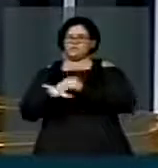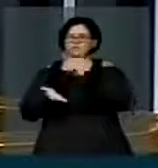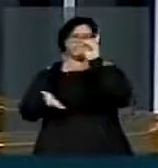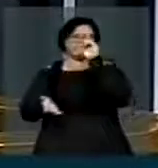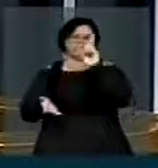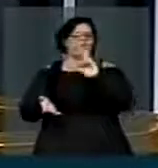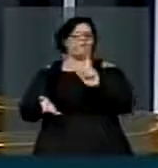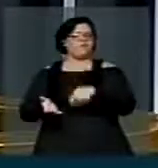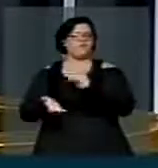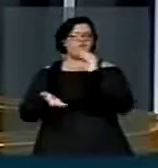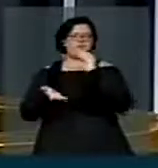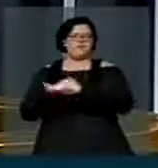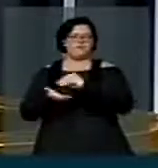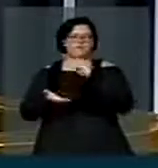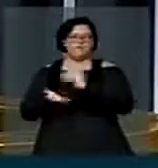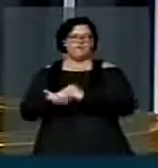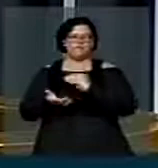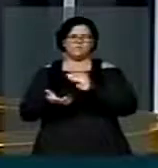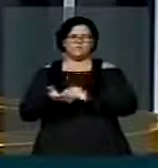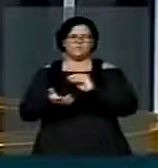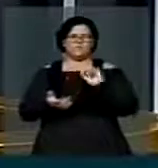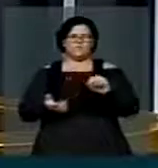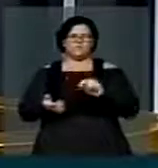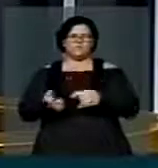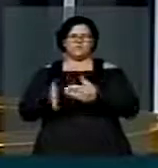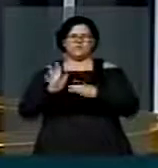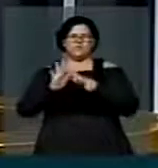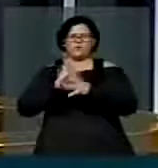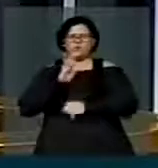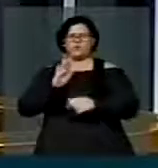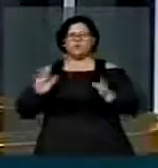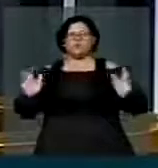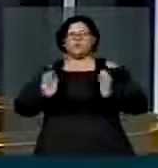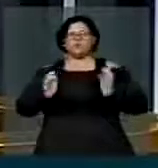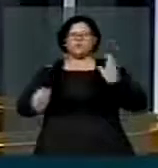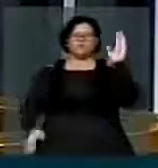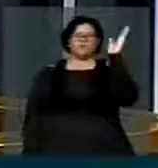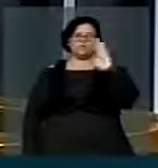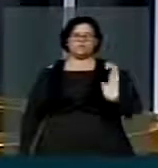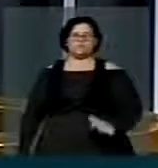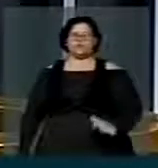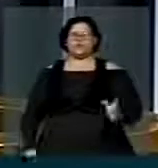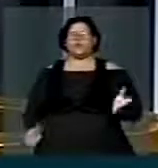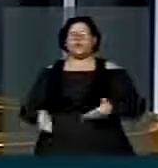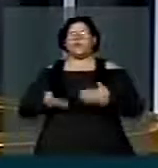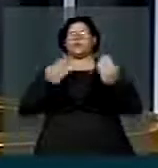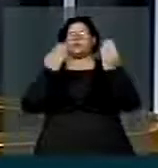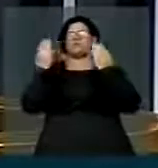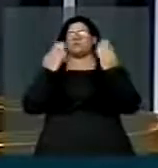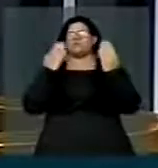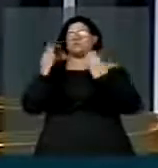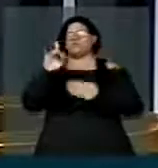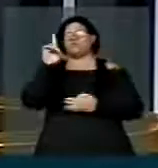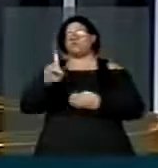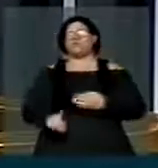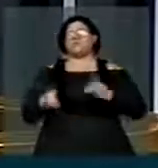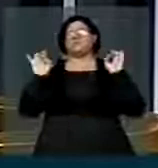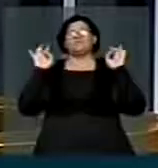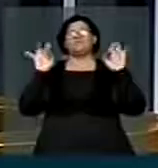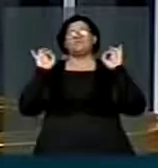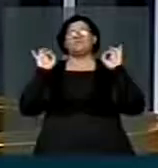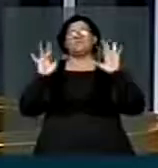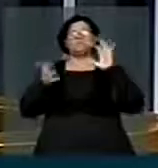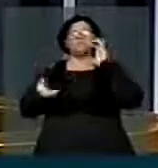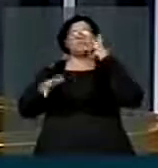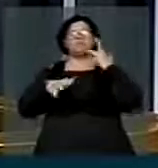elite nacional. Os que usurparam a riqueza dos brasileiros, avocam para si o direito exclusivo de